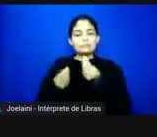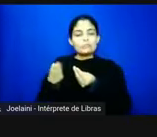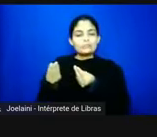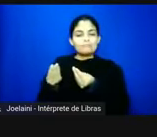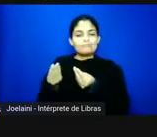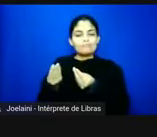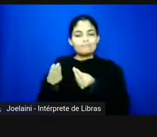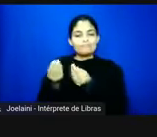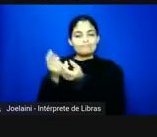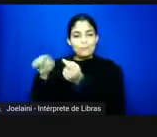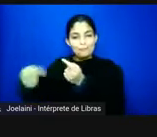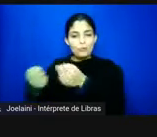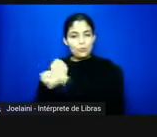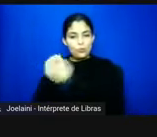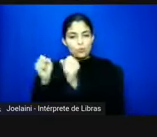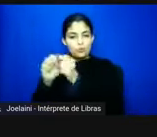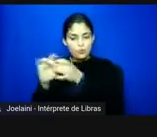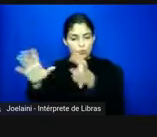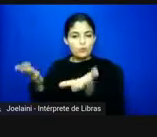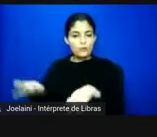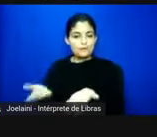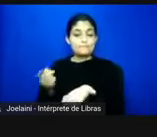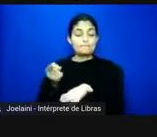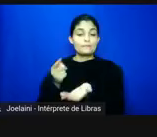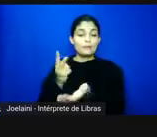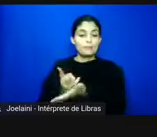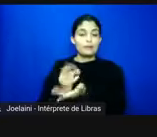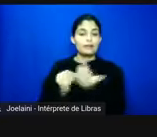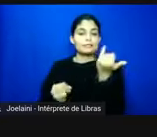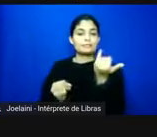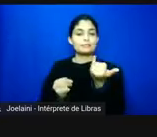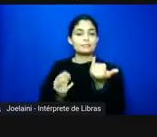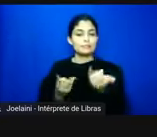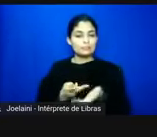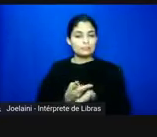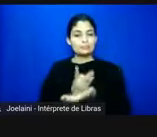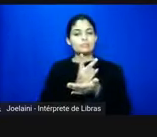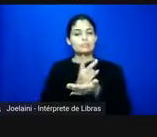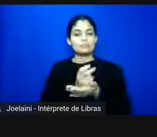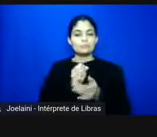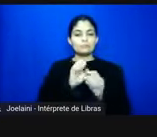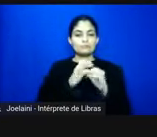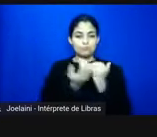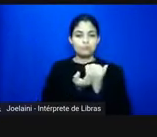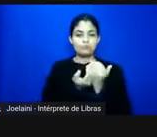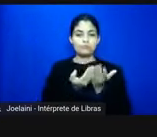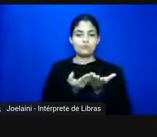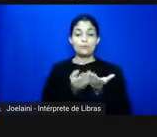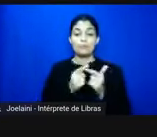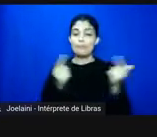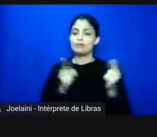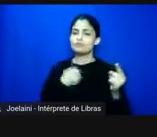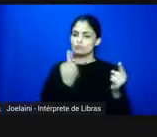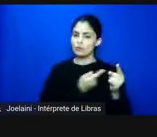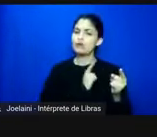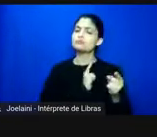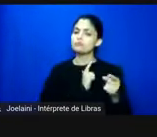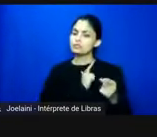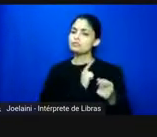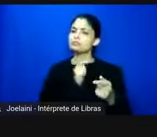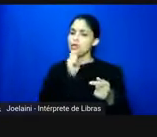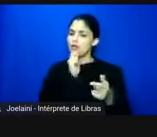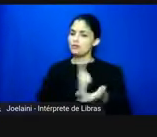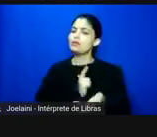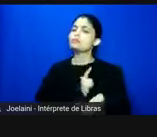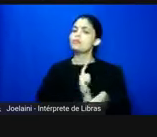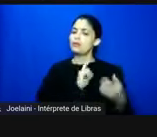pós-abolição elas estão fervendo nesses congressos e tudo mais mas a gente ainda tem o desafio de